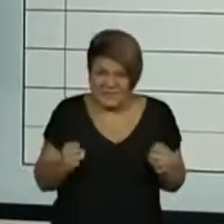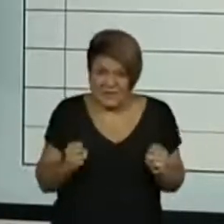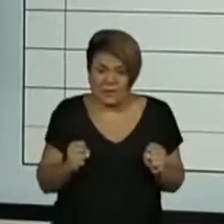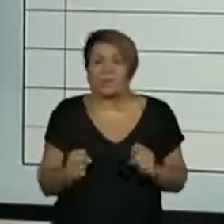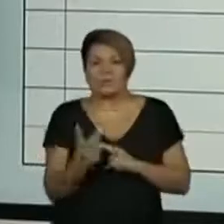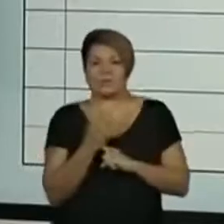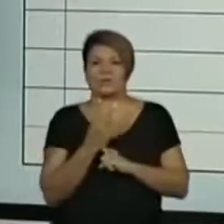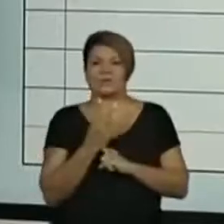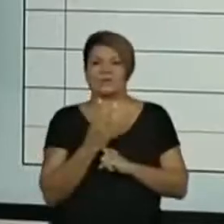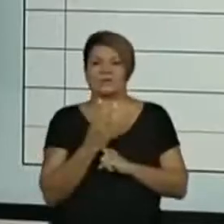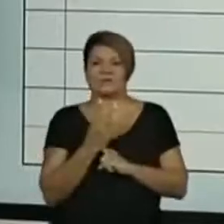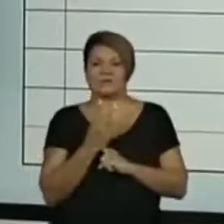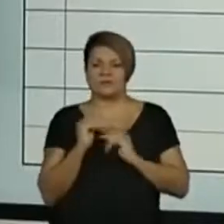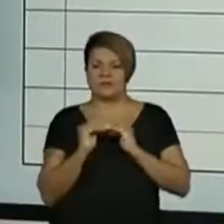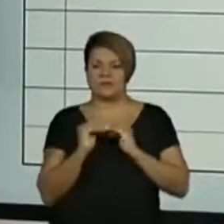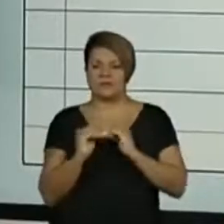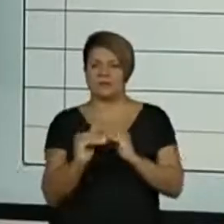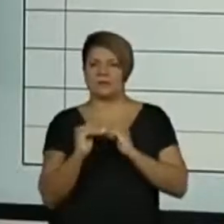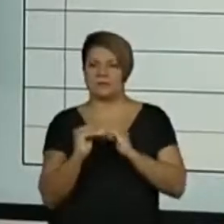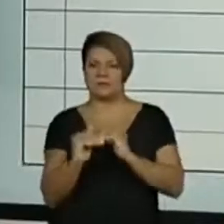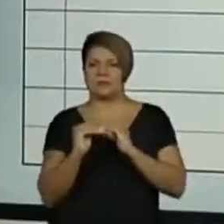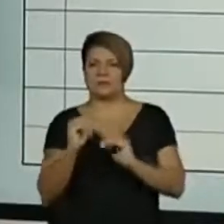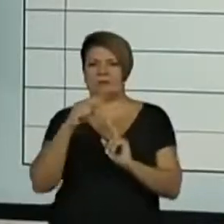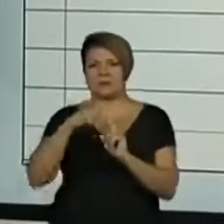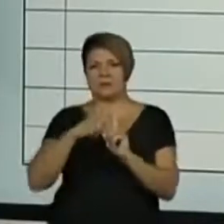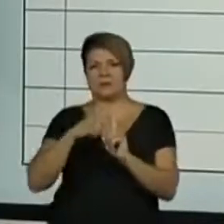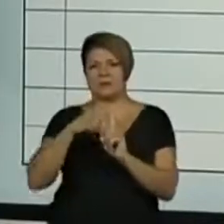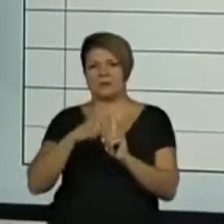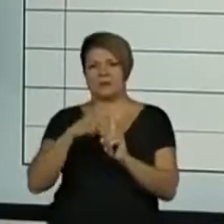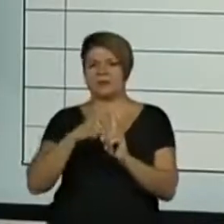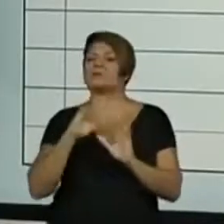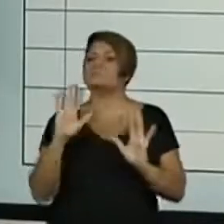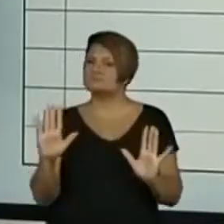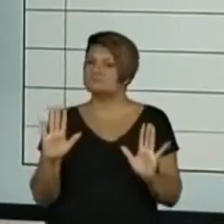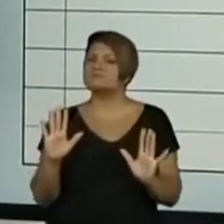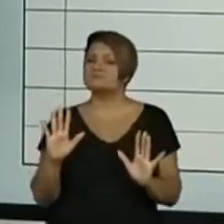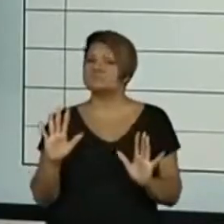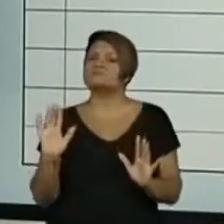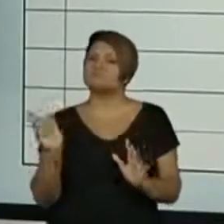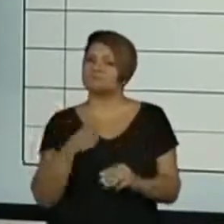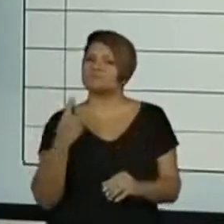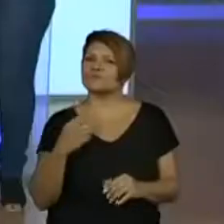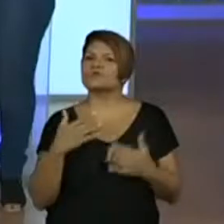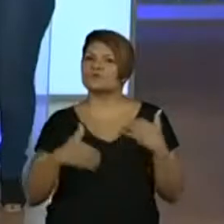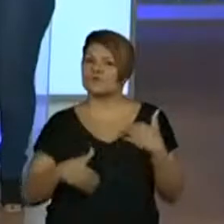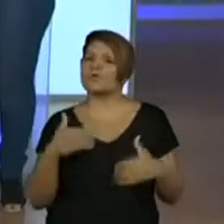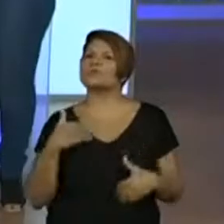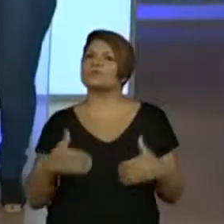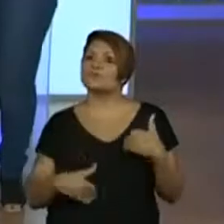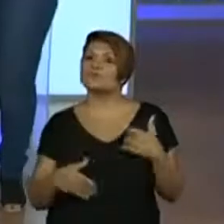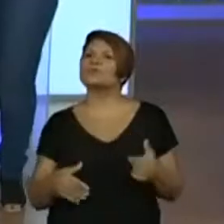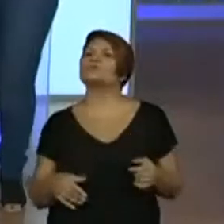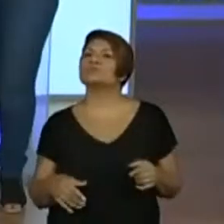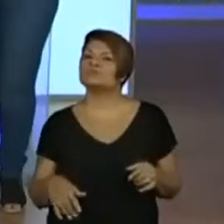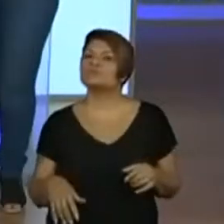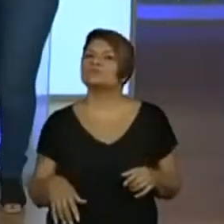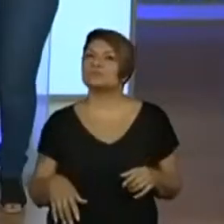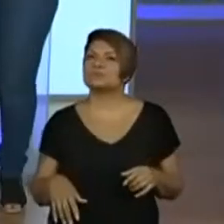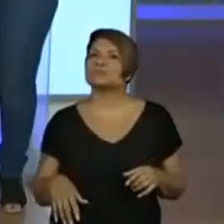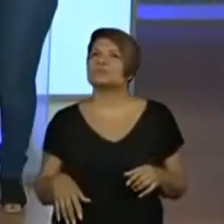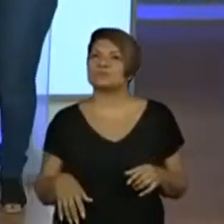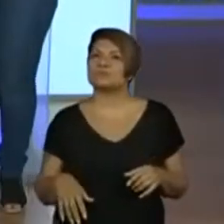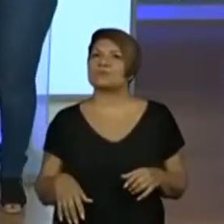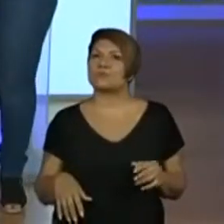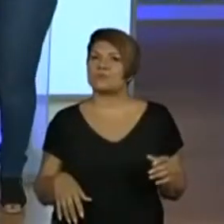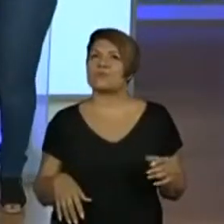friozinho e ele mantém a temperatura garantindo ali o funcionamento do nosso corpo. Porque a gente precisa ter uma temperatura adequada para o nosso